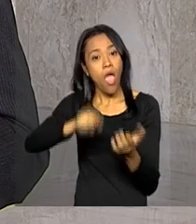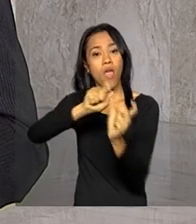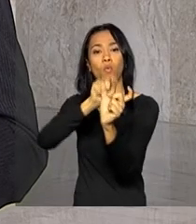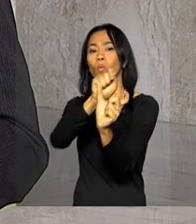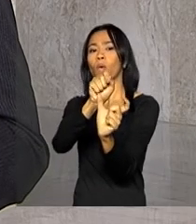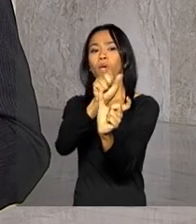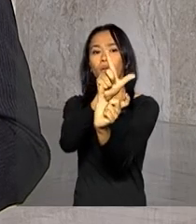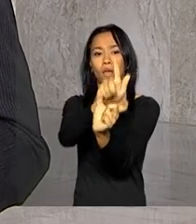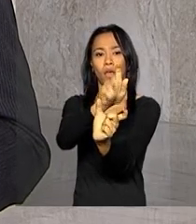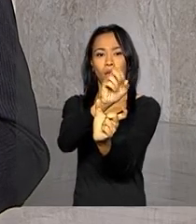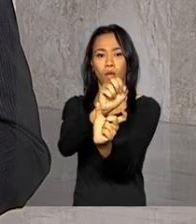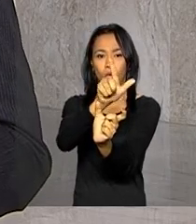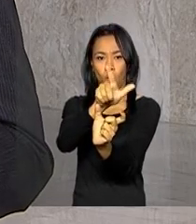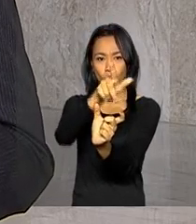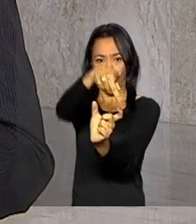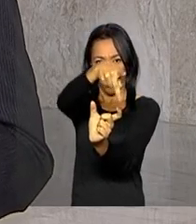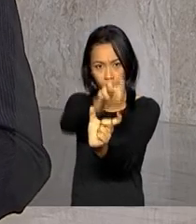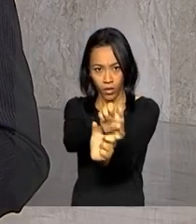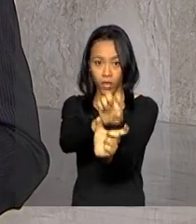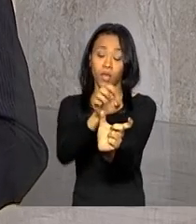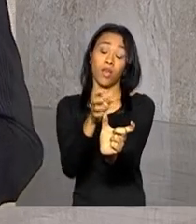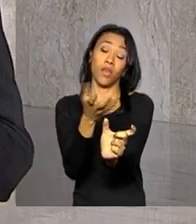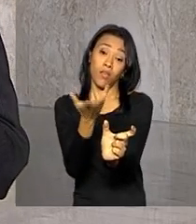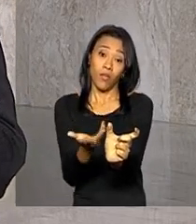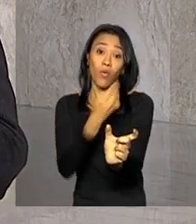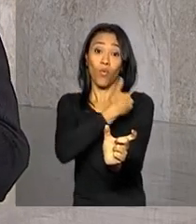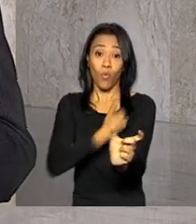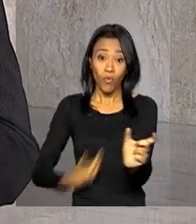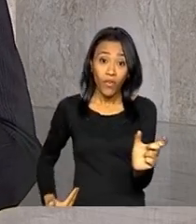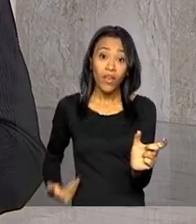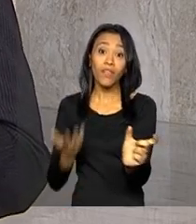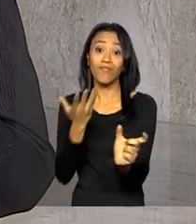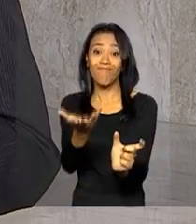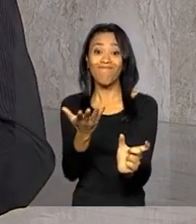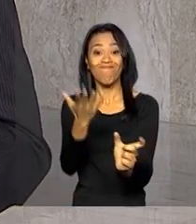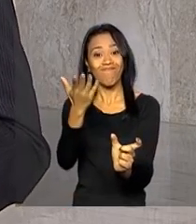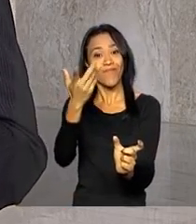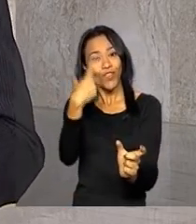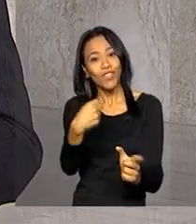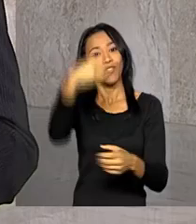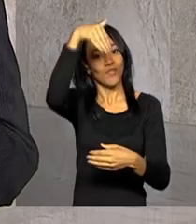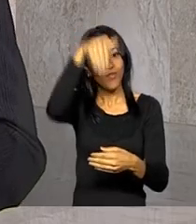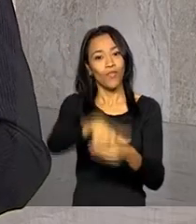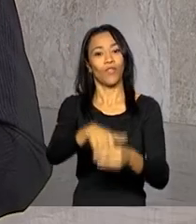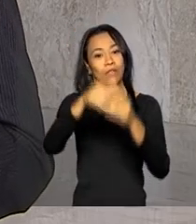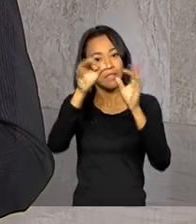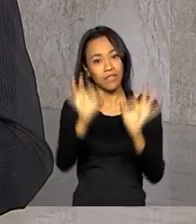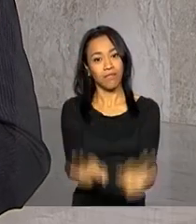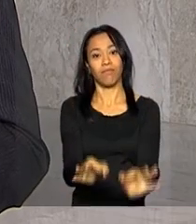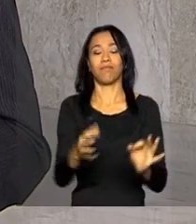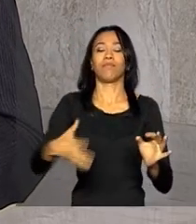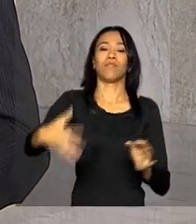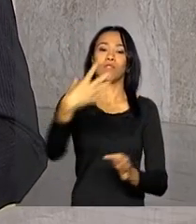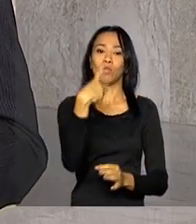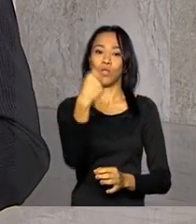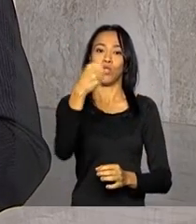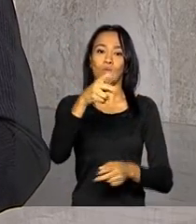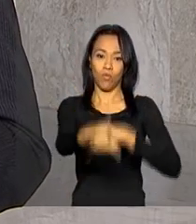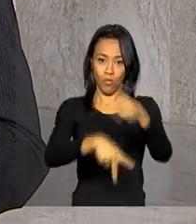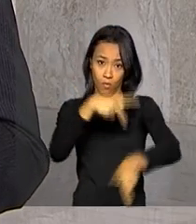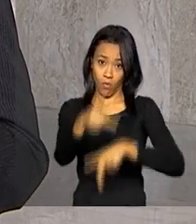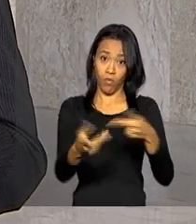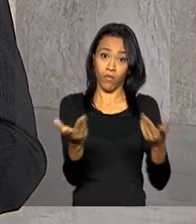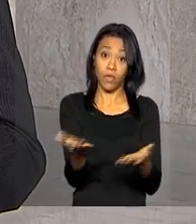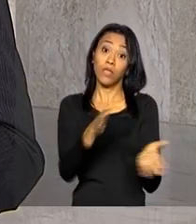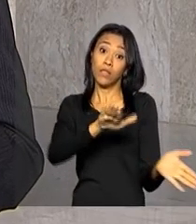ela disse ainda que nenhum governo é legítimo quando não nasce a partir de uma eleição com o voto do povo. A presidenta